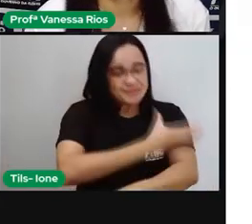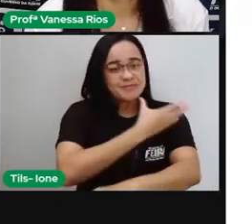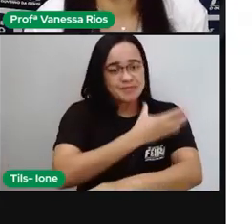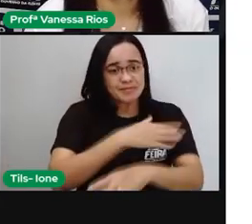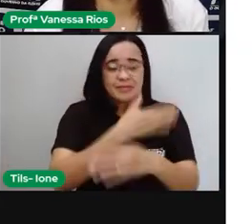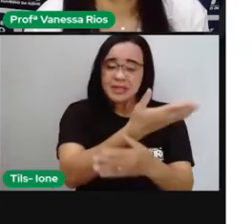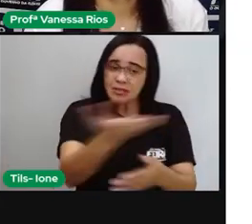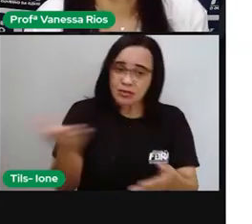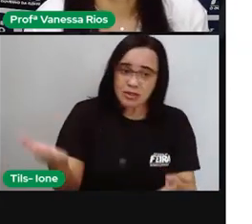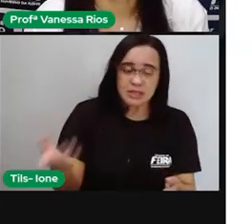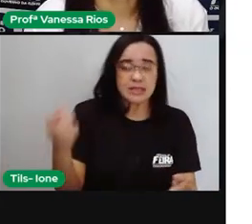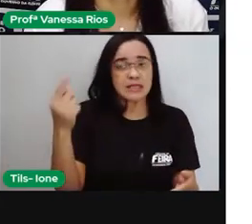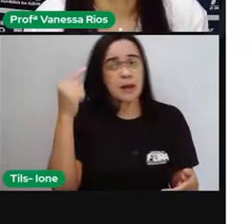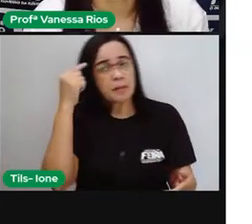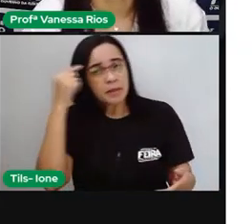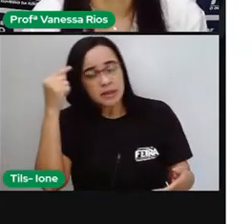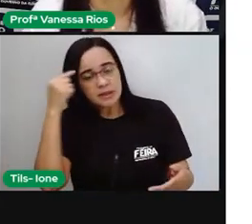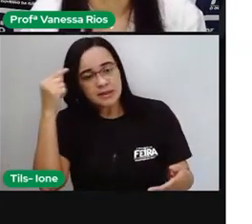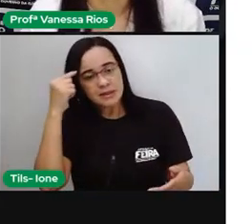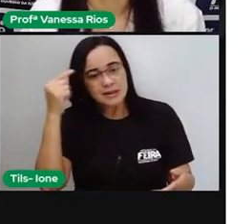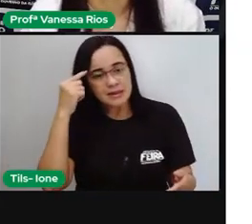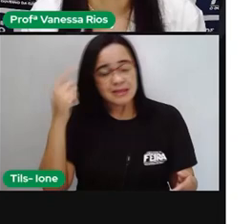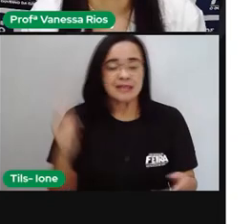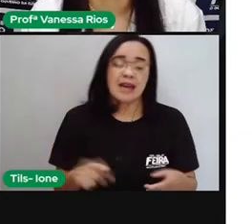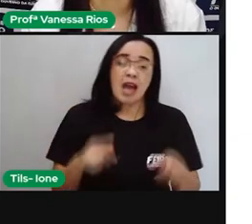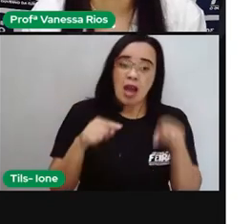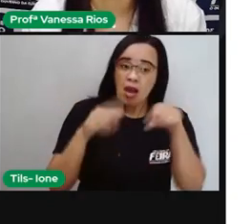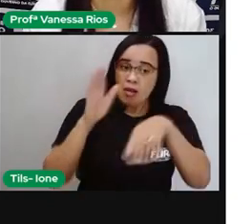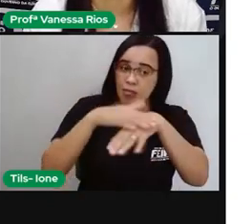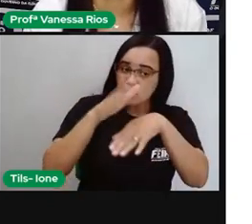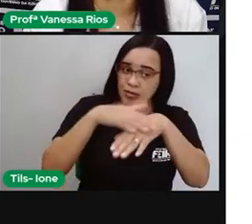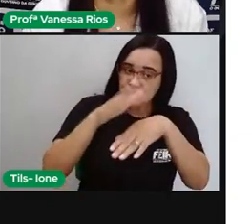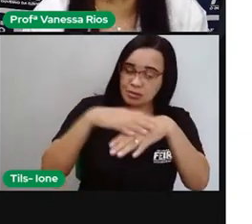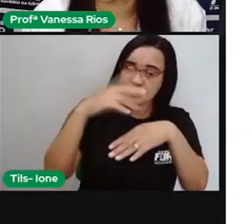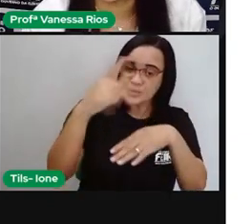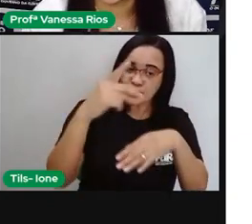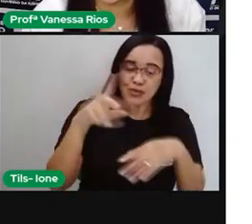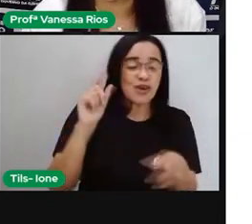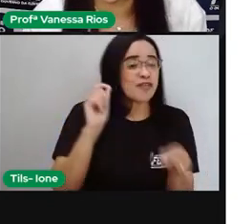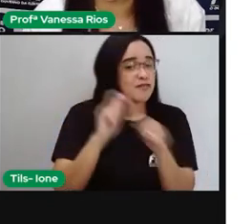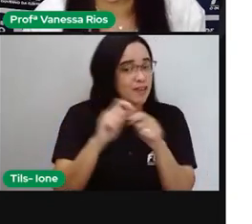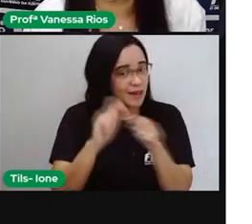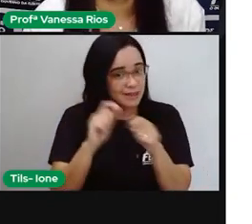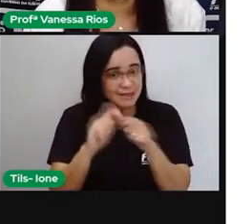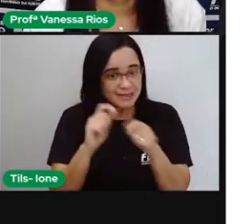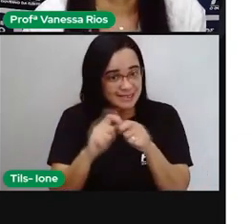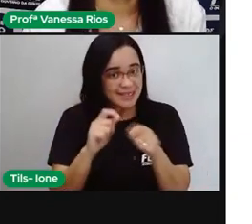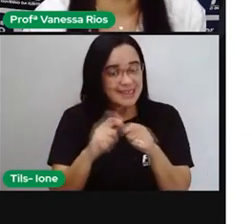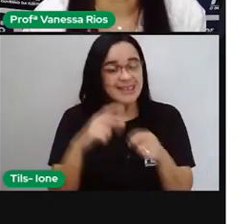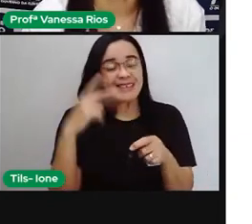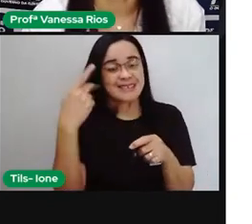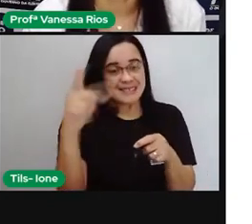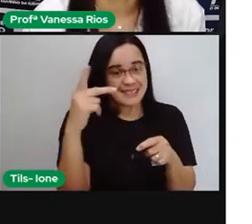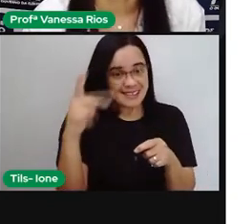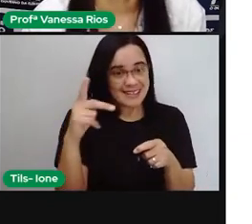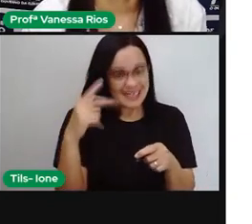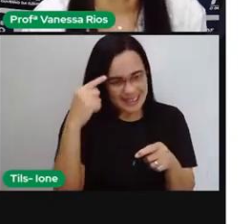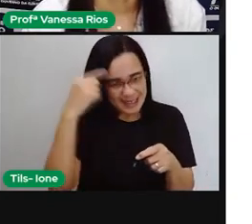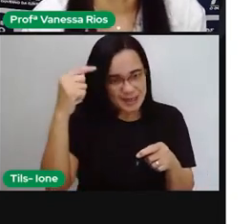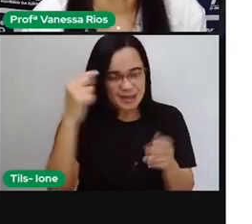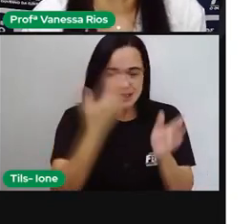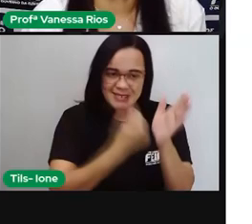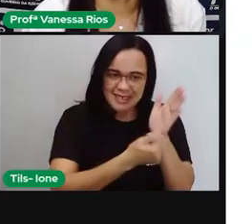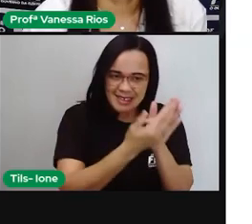né uma obra de Miró de repente tentar passar as suas emoções através de um desenho já pensou nisso?